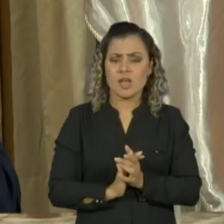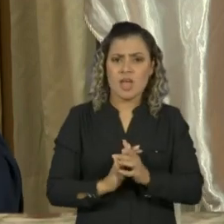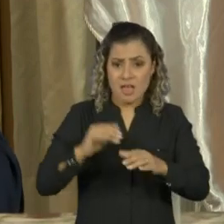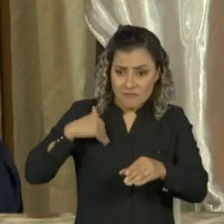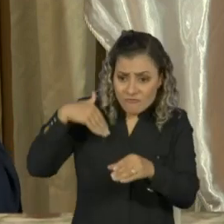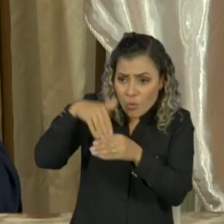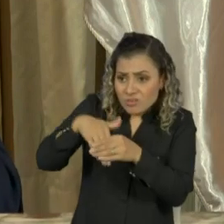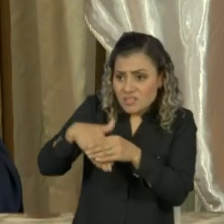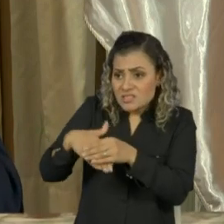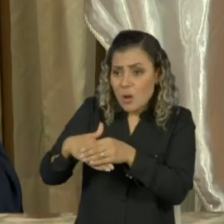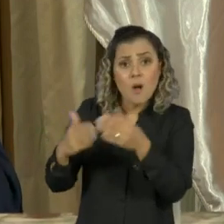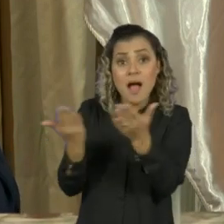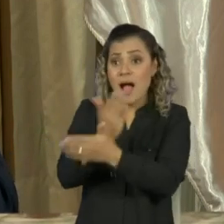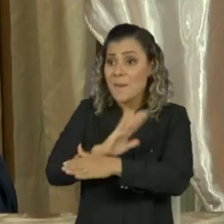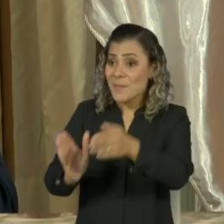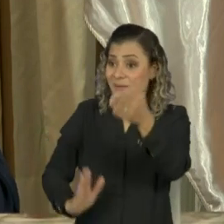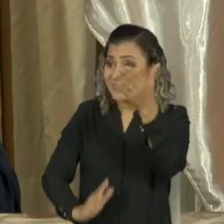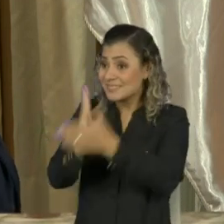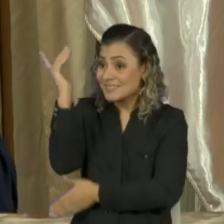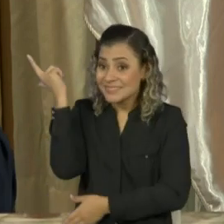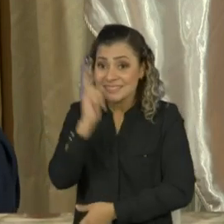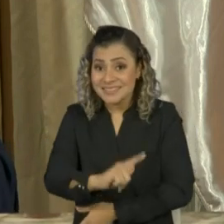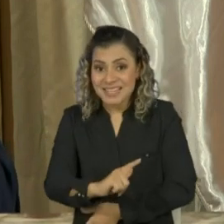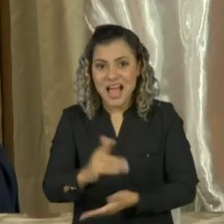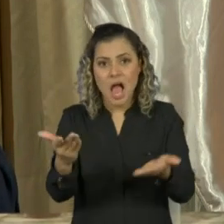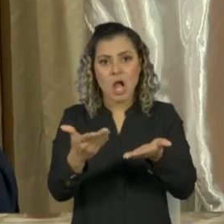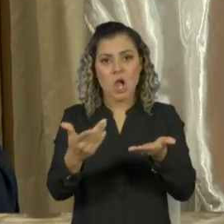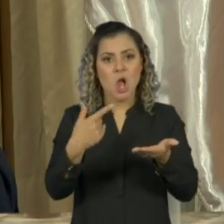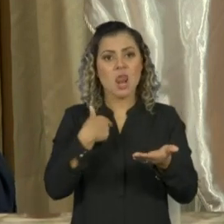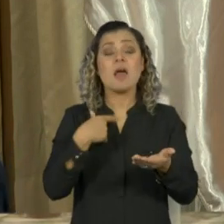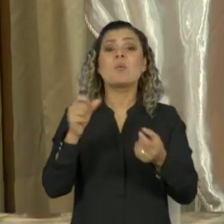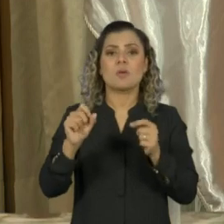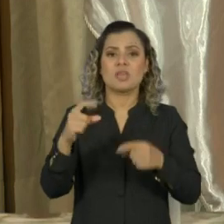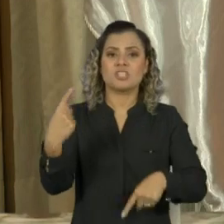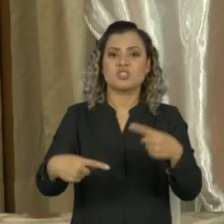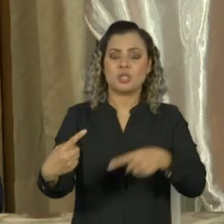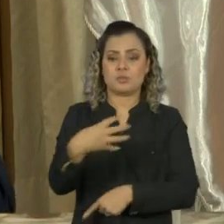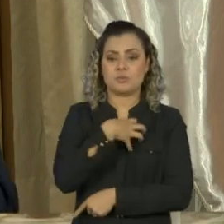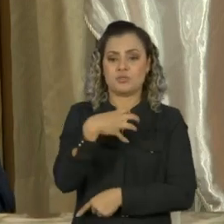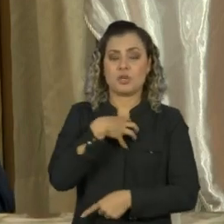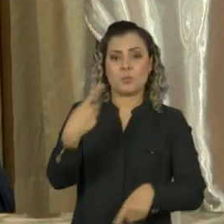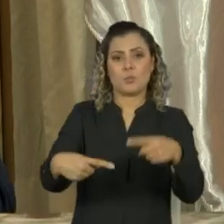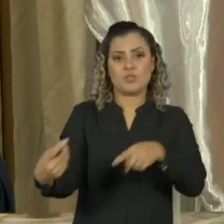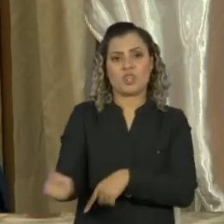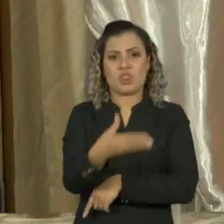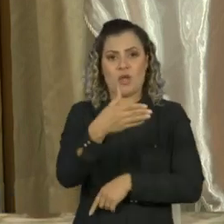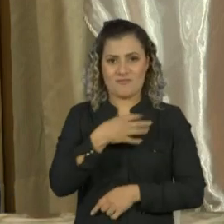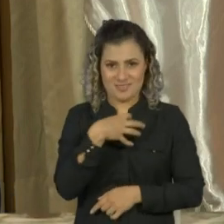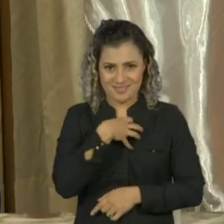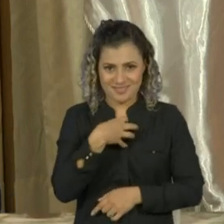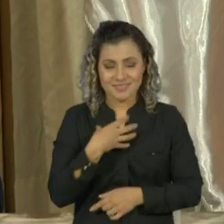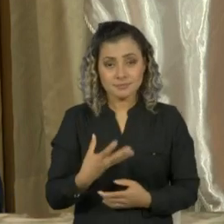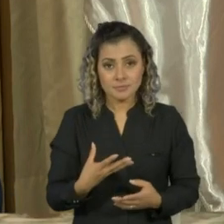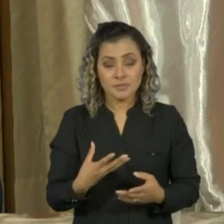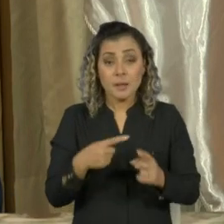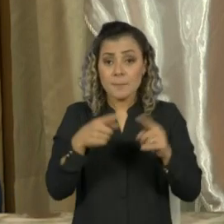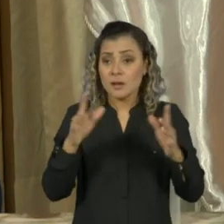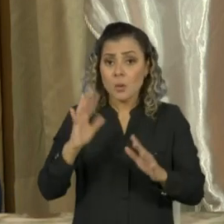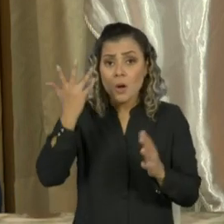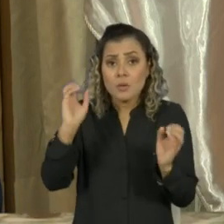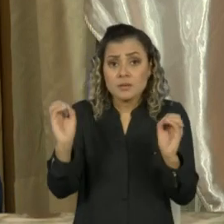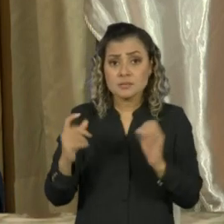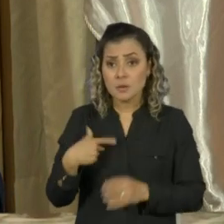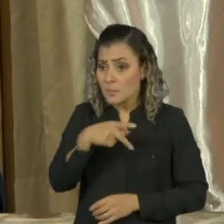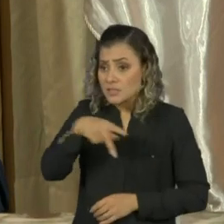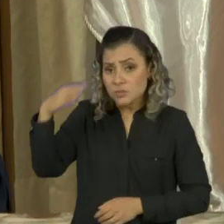eleições, adversários. É a chamada nova política. Mas, infelizmente, isso não está acontecendo. Hoje, o presidente não